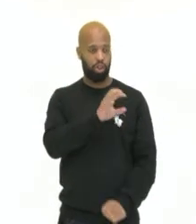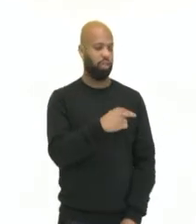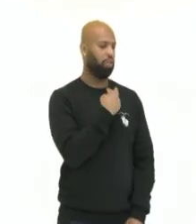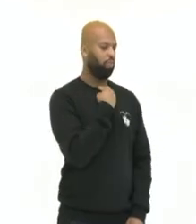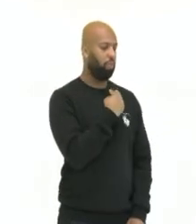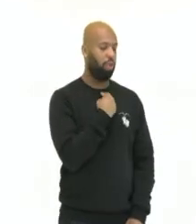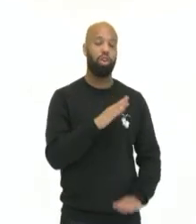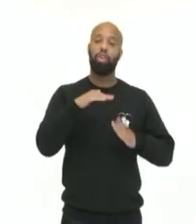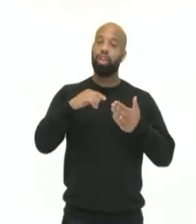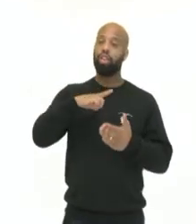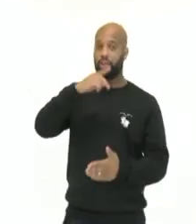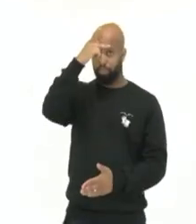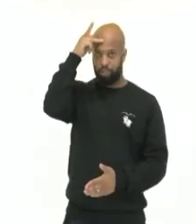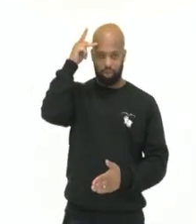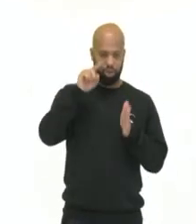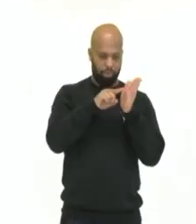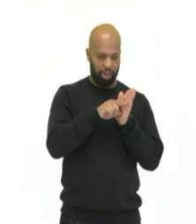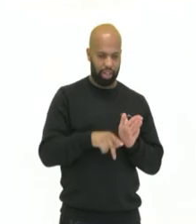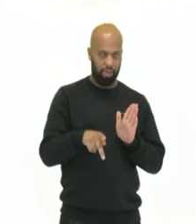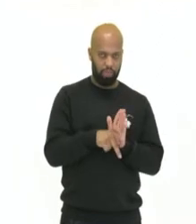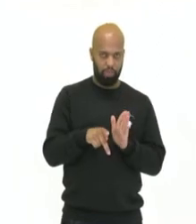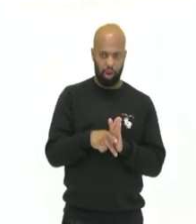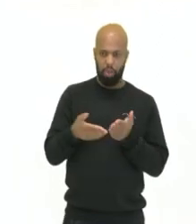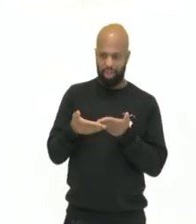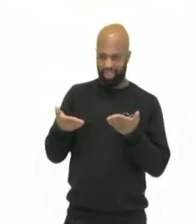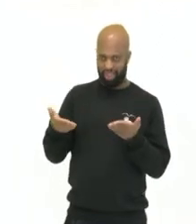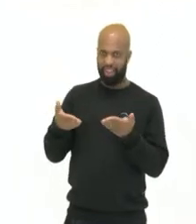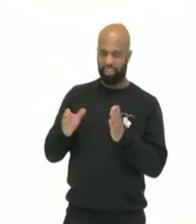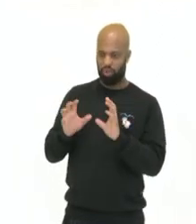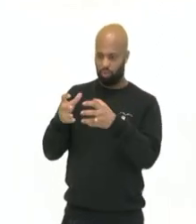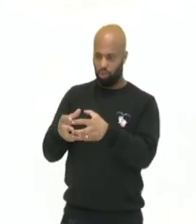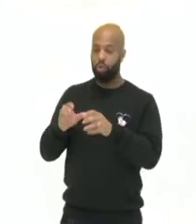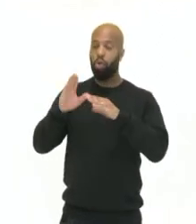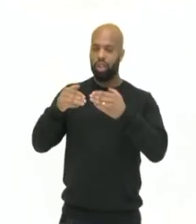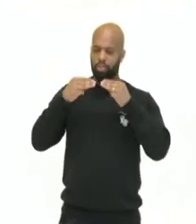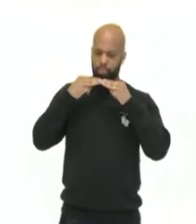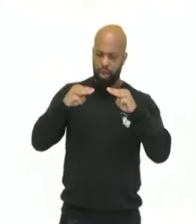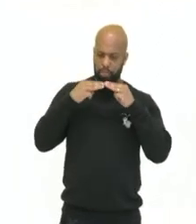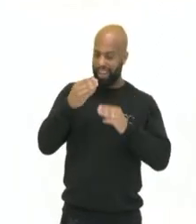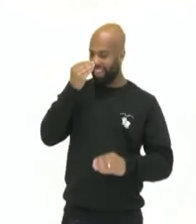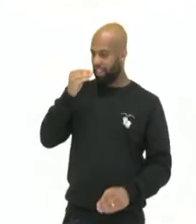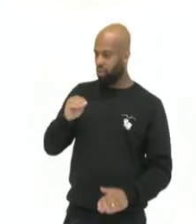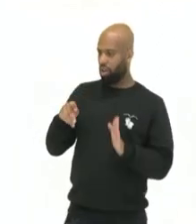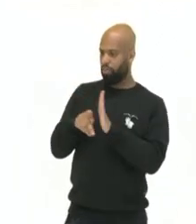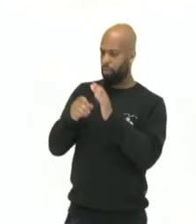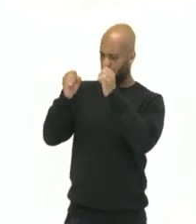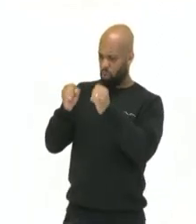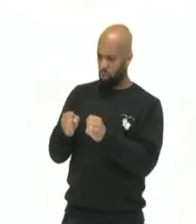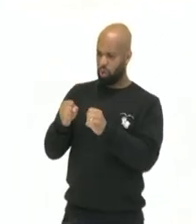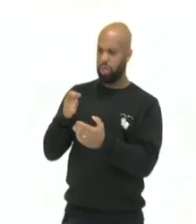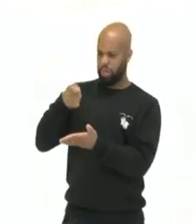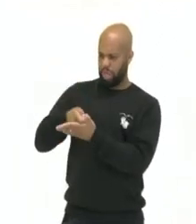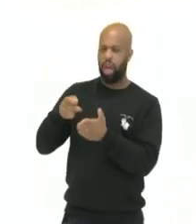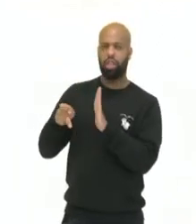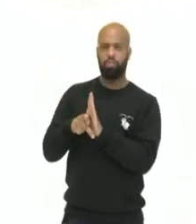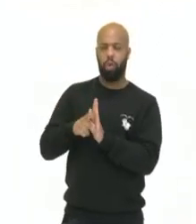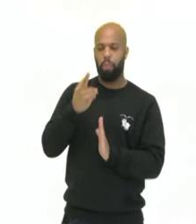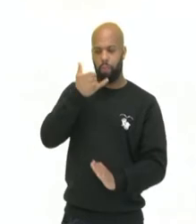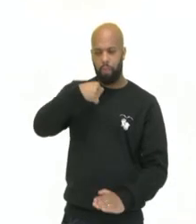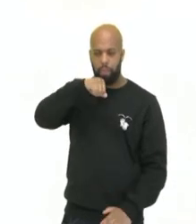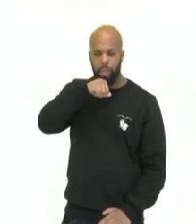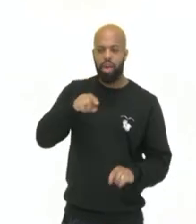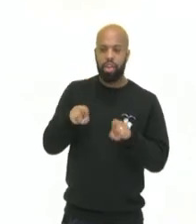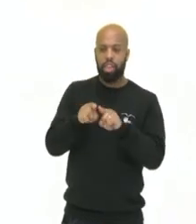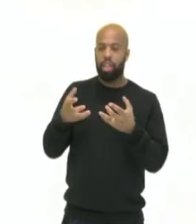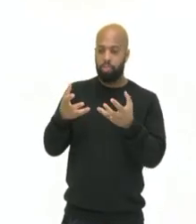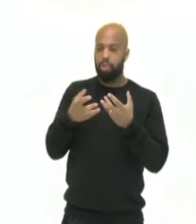Segundo especialistas do Conanda, a publicidade infantil ignora a autoridade dos pais e pode até se sobrepor a ela, ao procurar